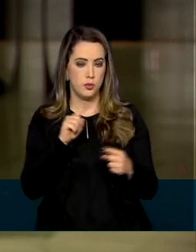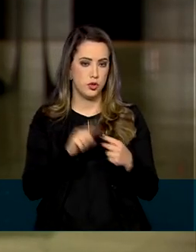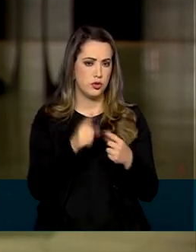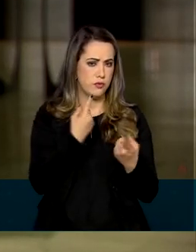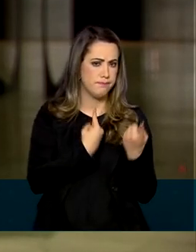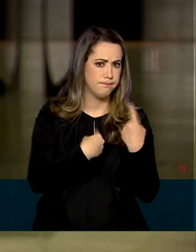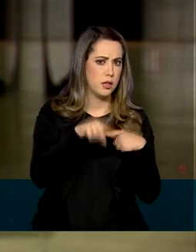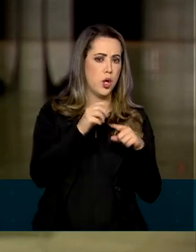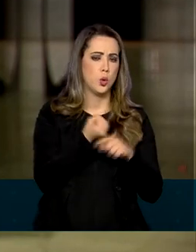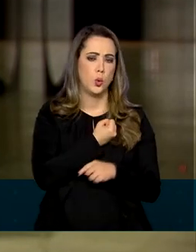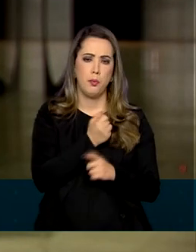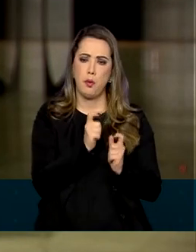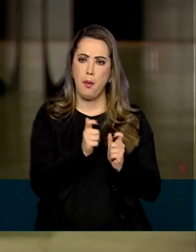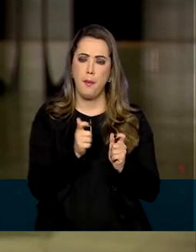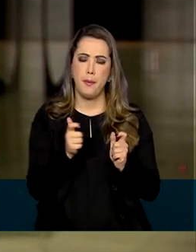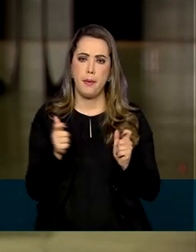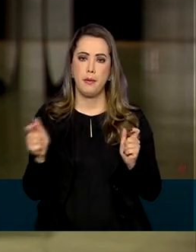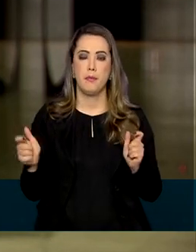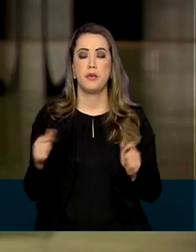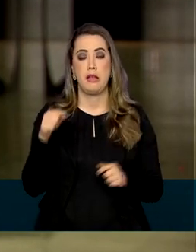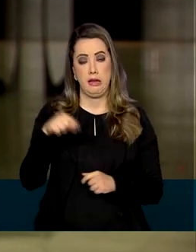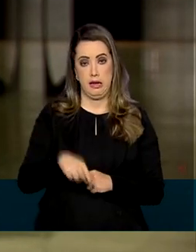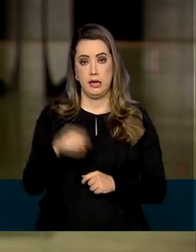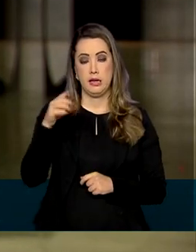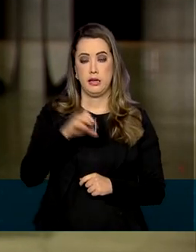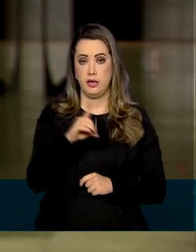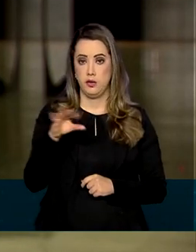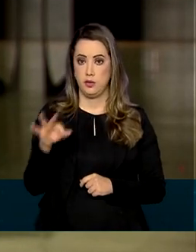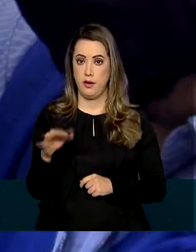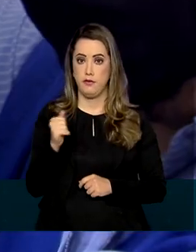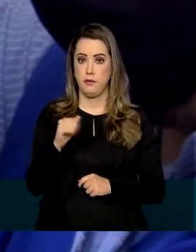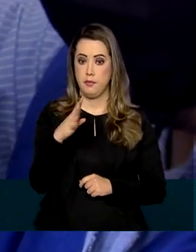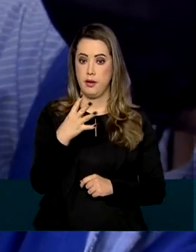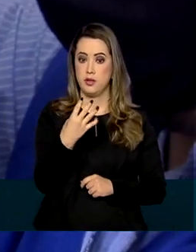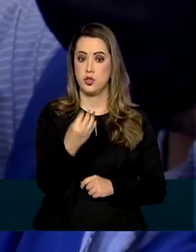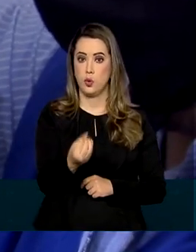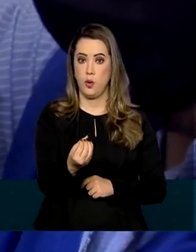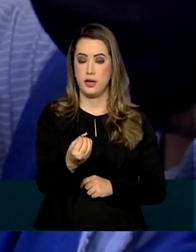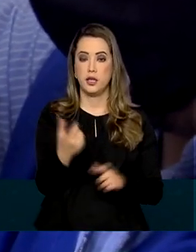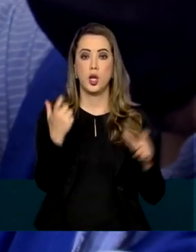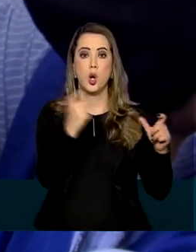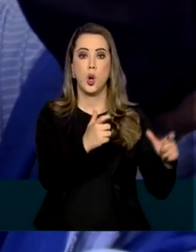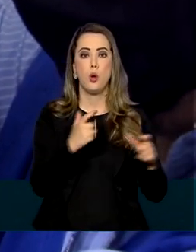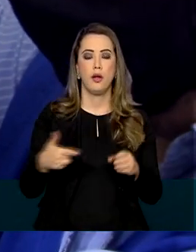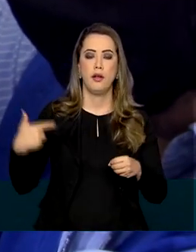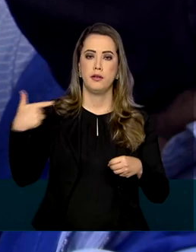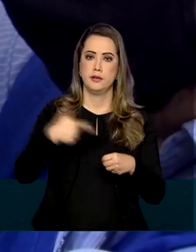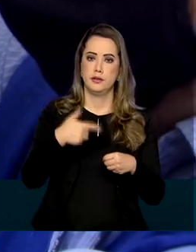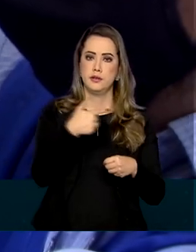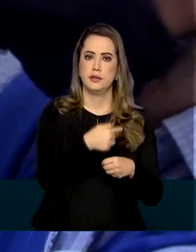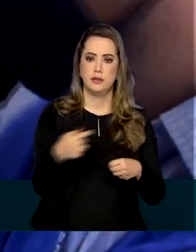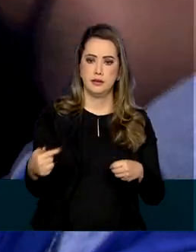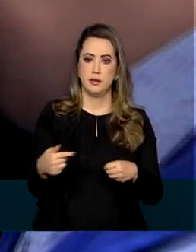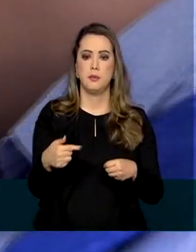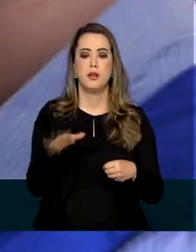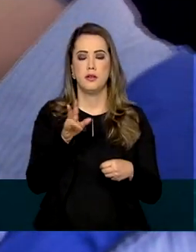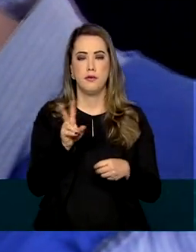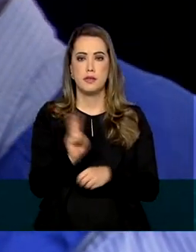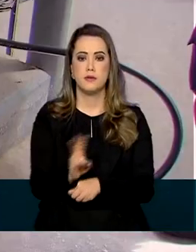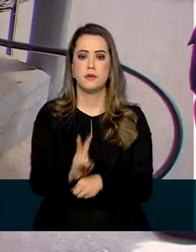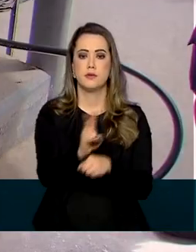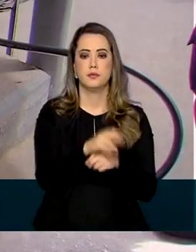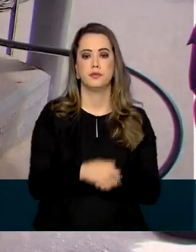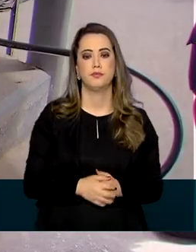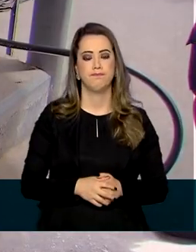equipes devem verificar mais de 40 postos nesta semana. Segundo o Inmetro, um dos problemas mais verificados nos